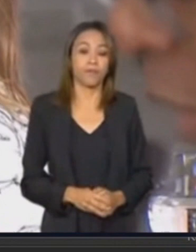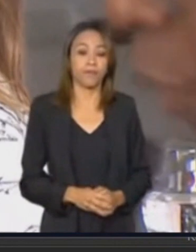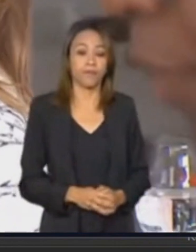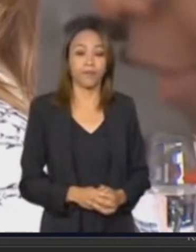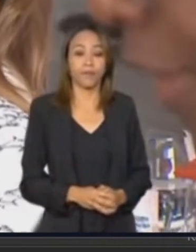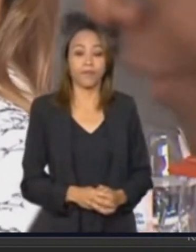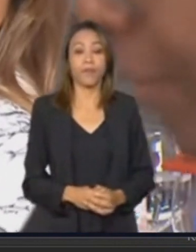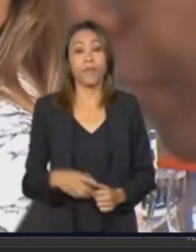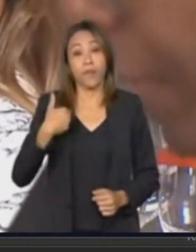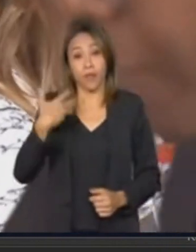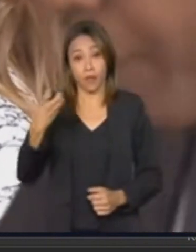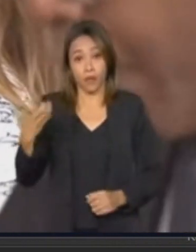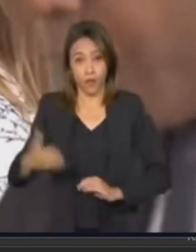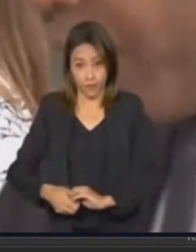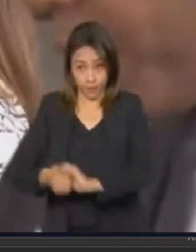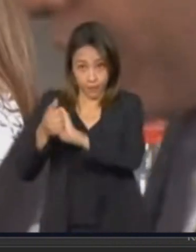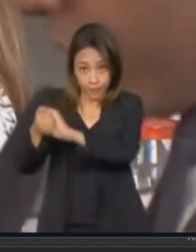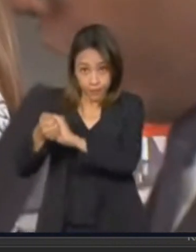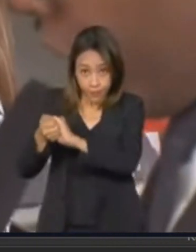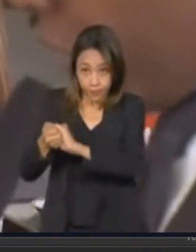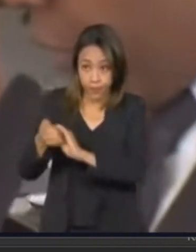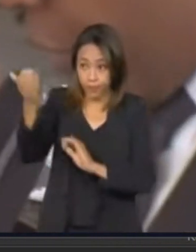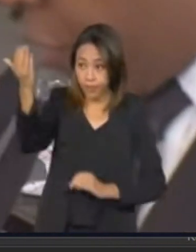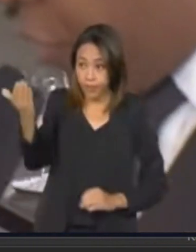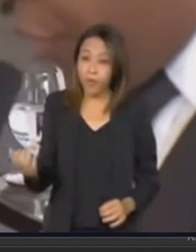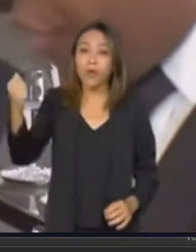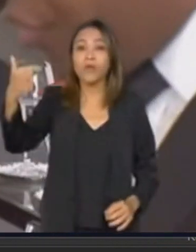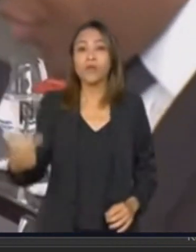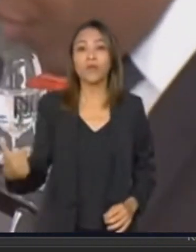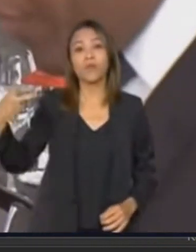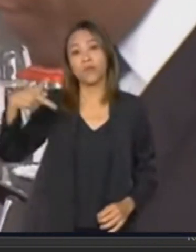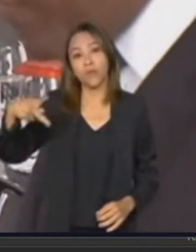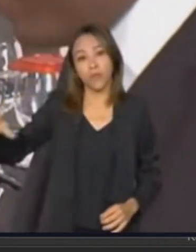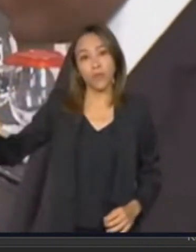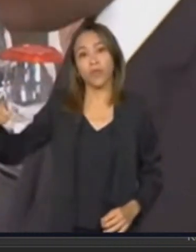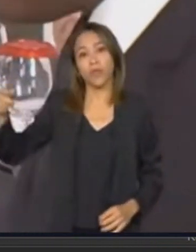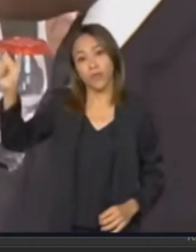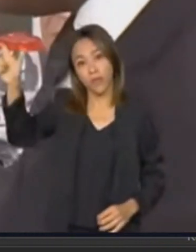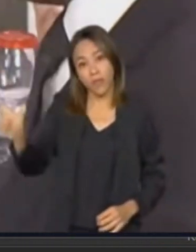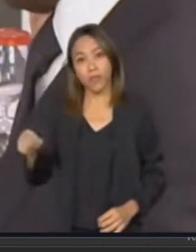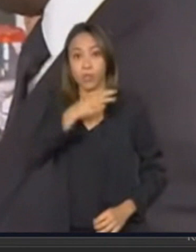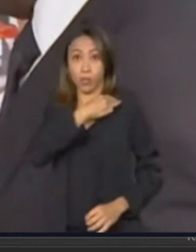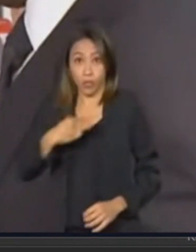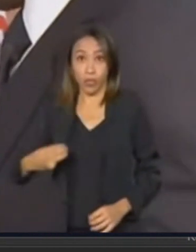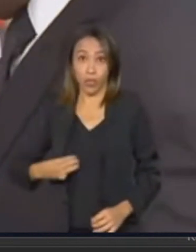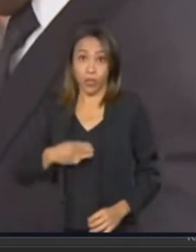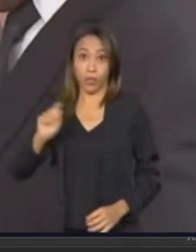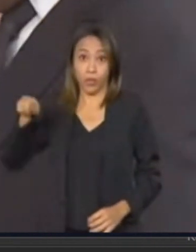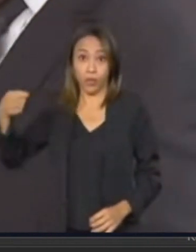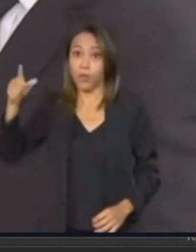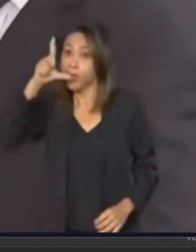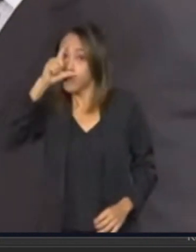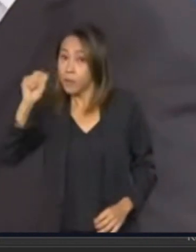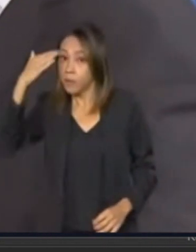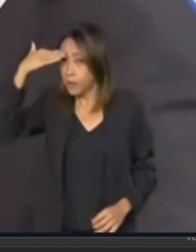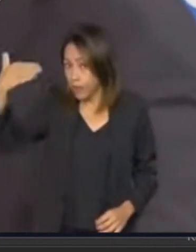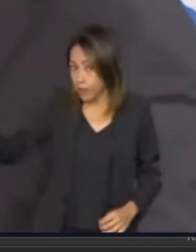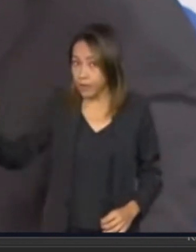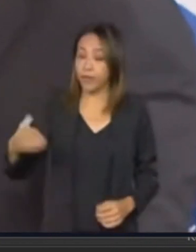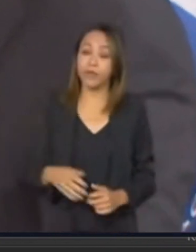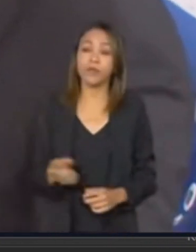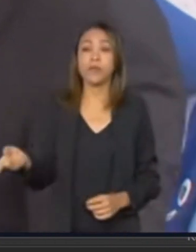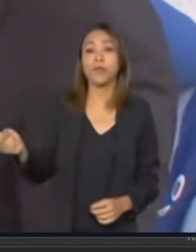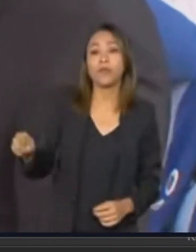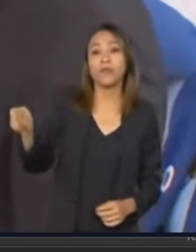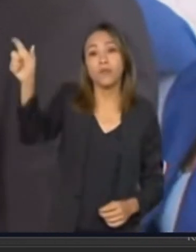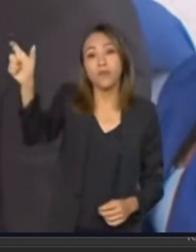Quero comentar também ao vice-presidente, ministro de Desenvolvimento, Indústria e Comércio e Serviços, Geraldo Alckmin, muito obrigado. Ao